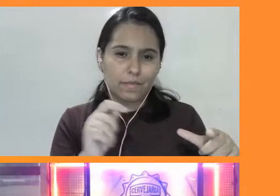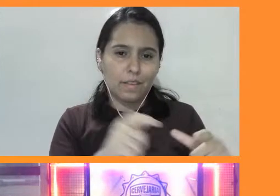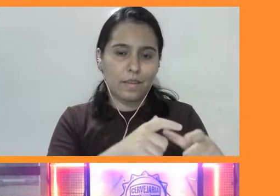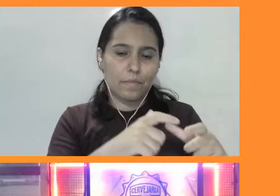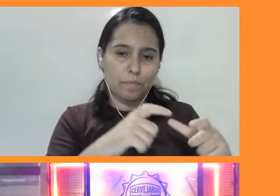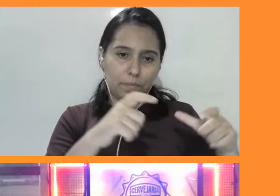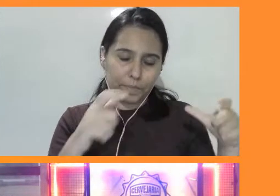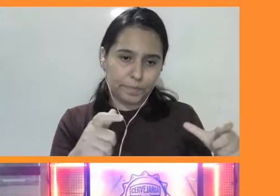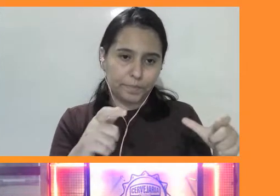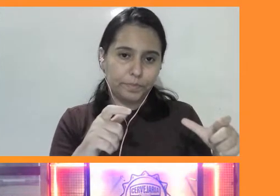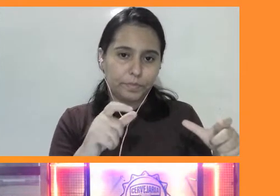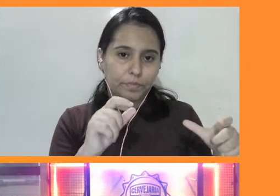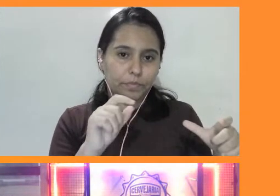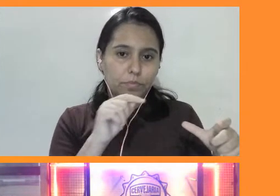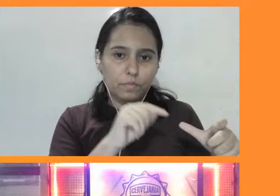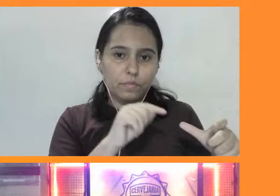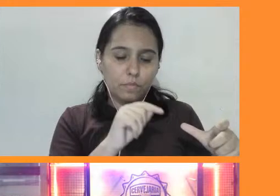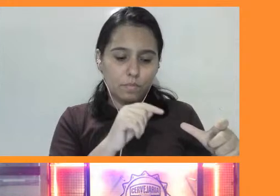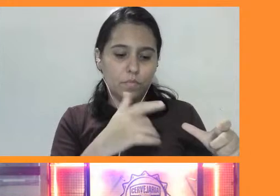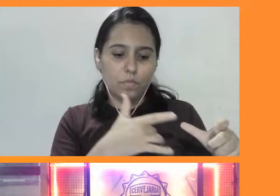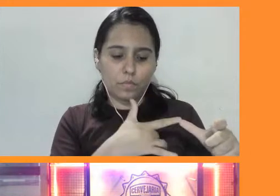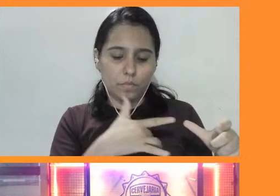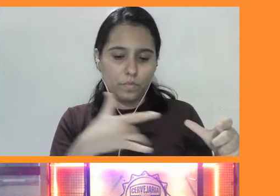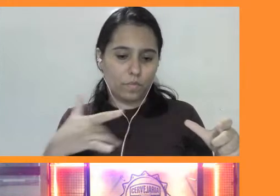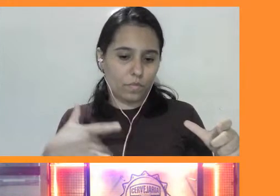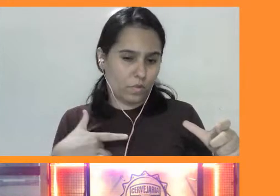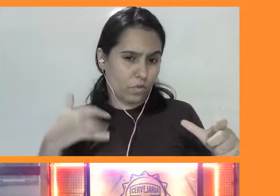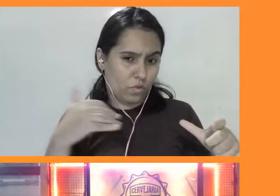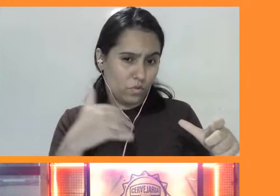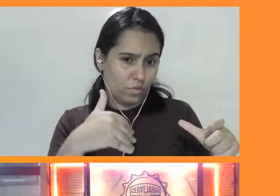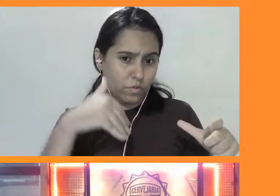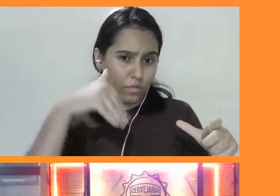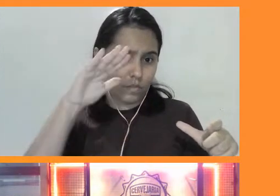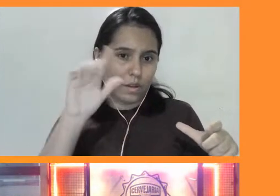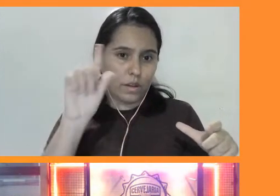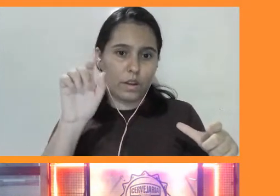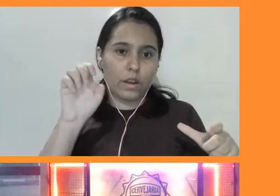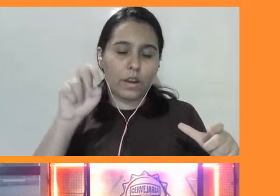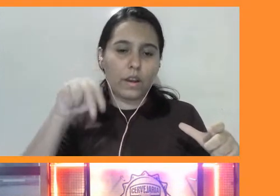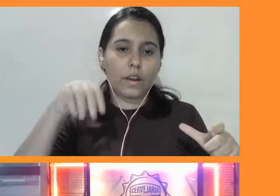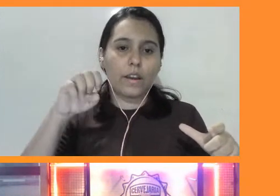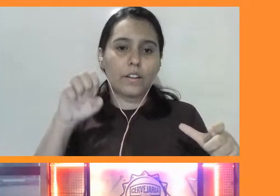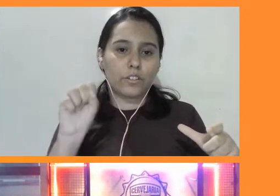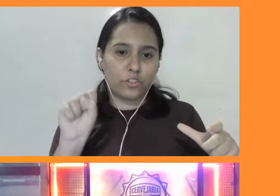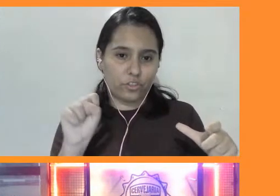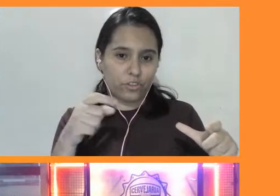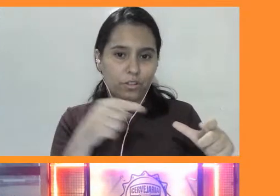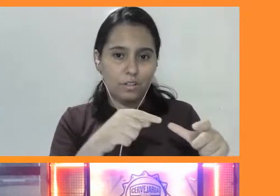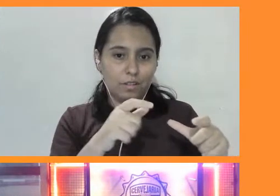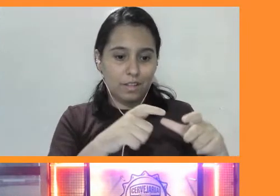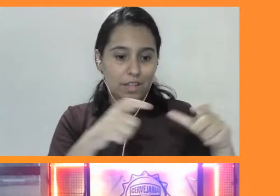devido a uma maior saúde? O gene sendo um indicativo de saúde e não de beleza?